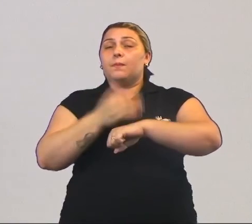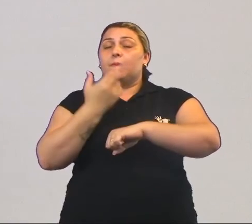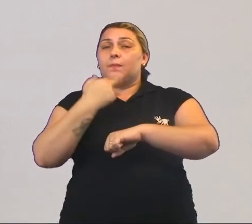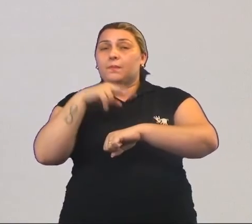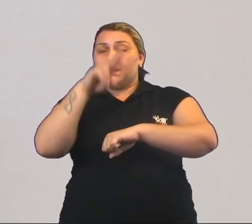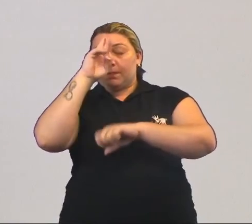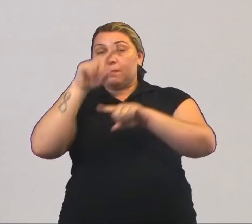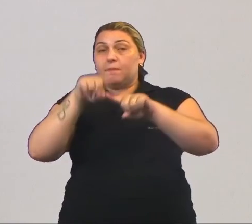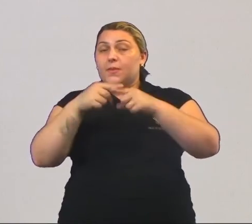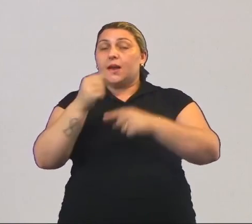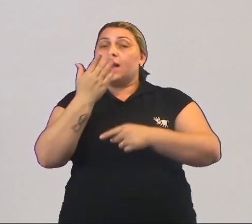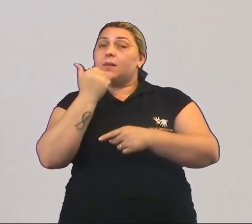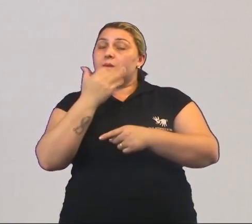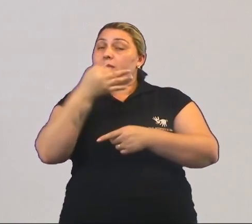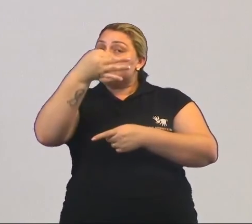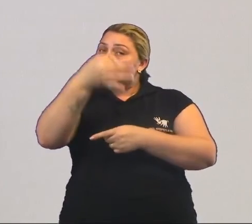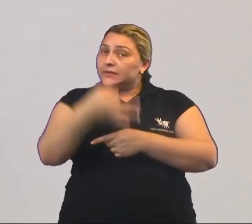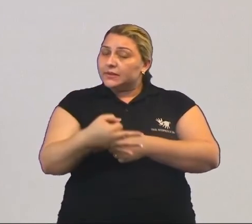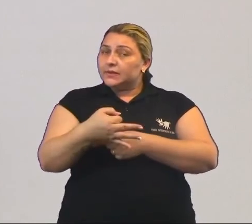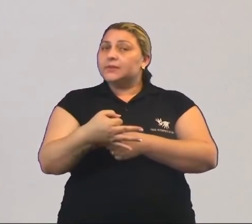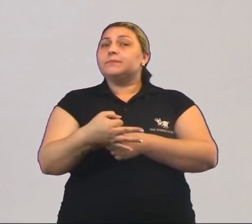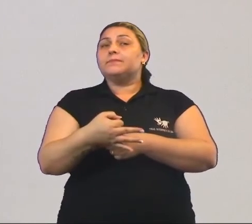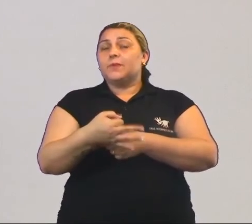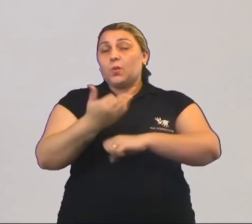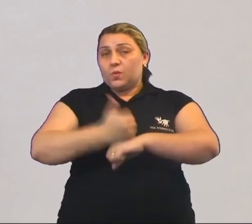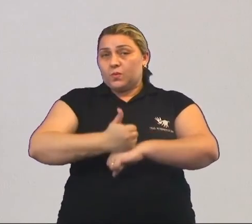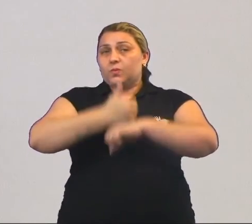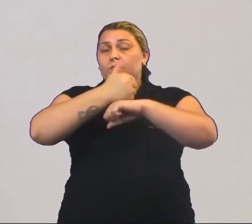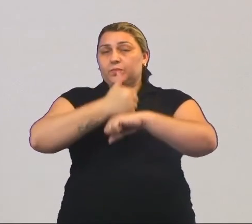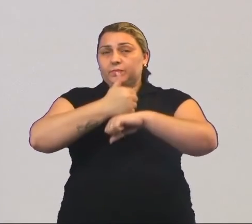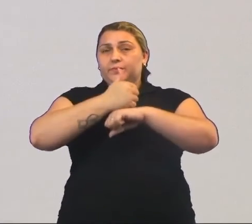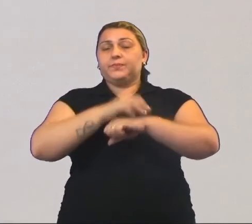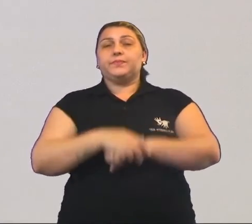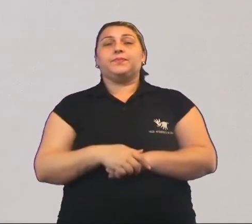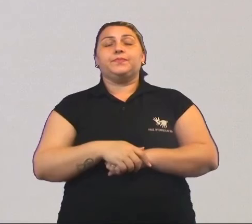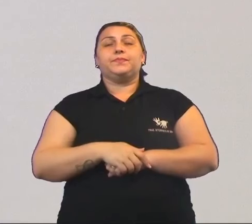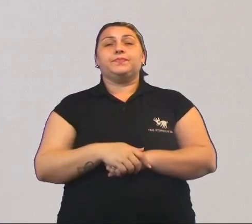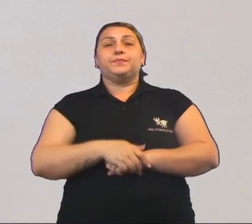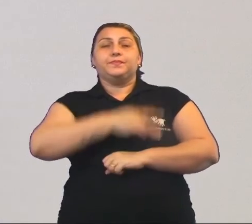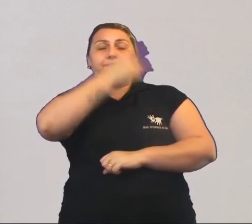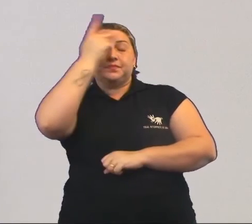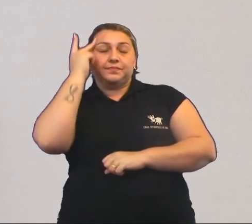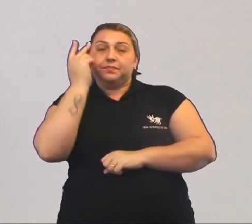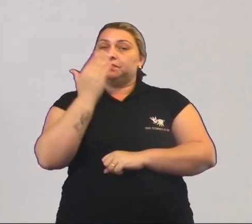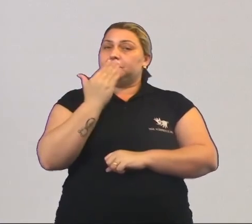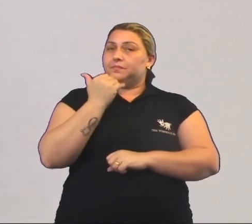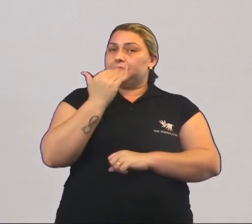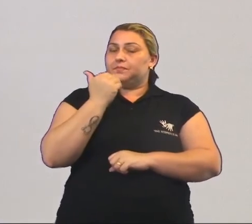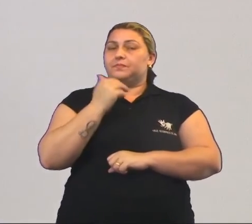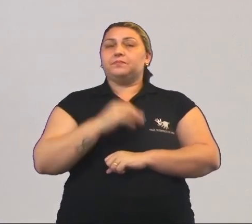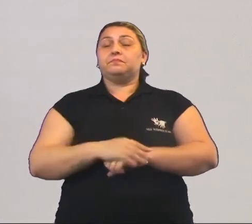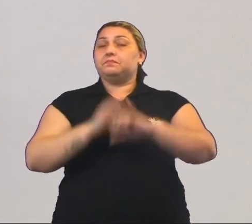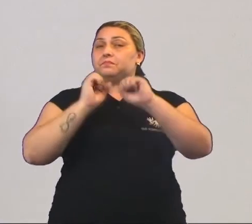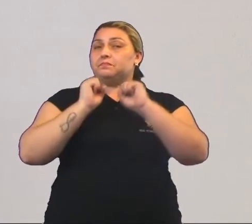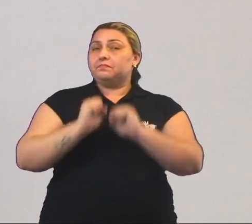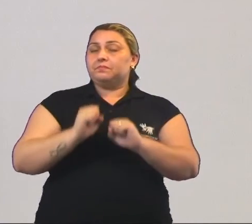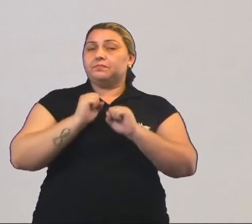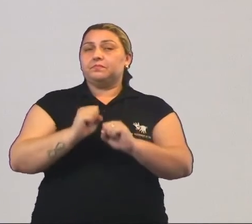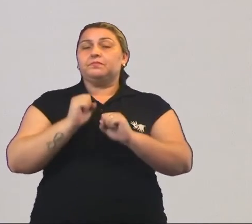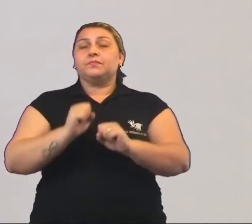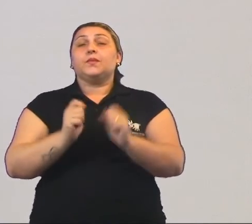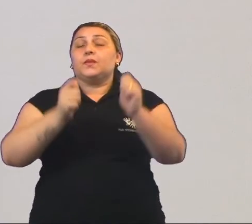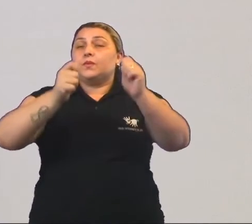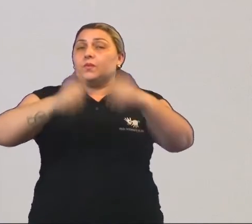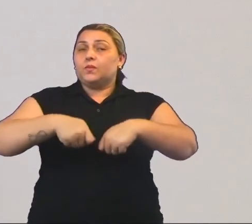alimentação, ela não é uma alimentação com qualidade. Então, até mesmo a pessoa que se alimenta, ela pode estar